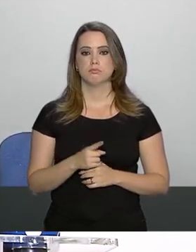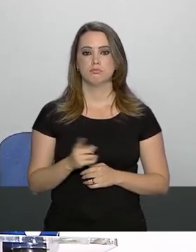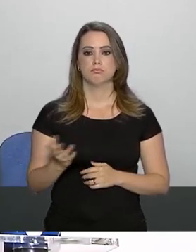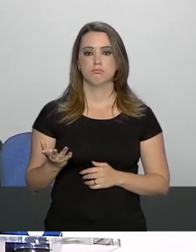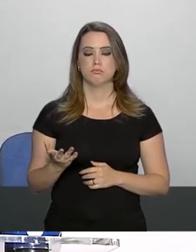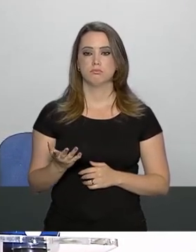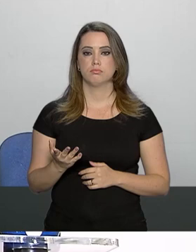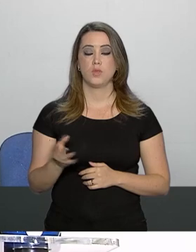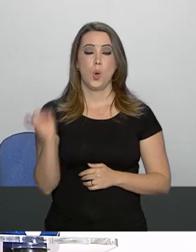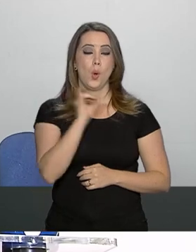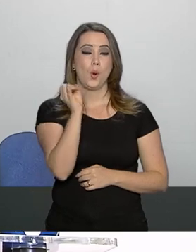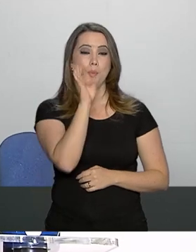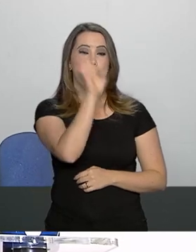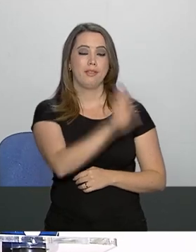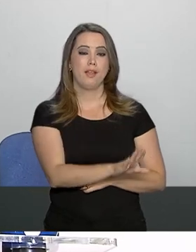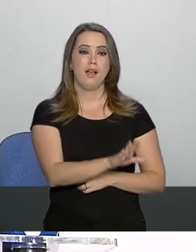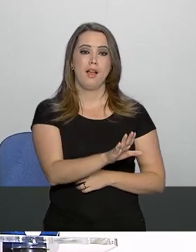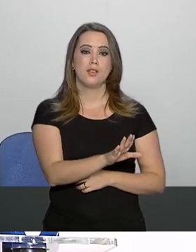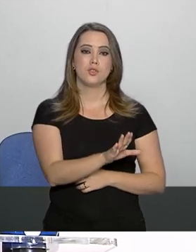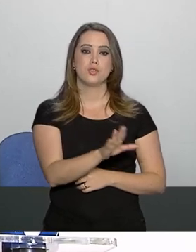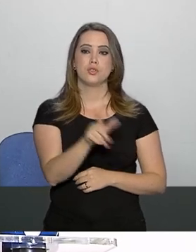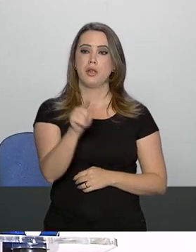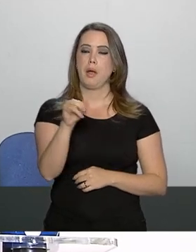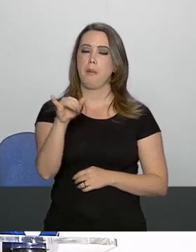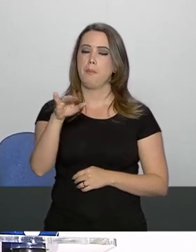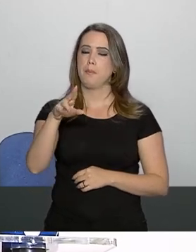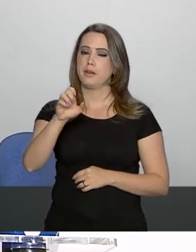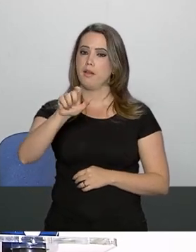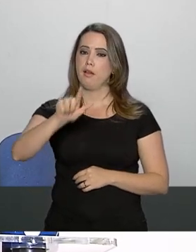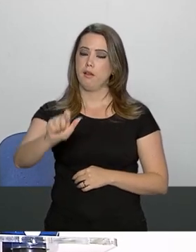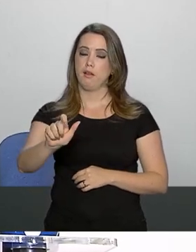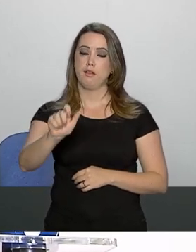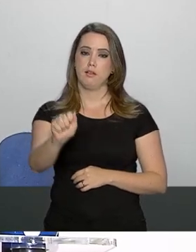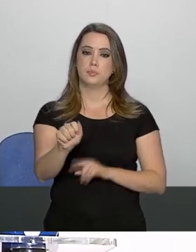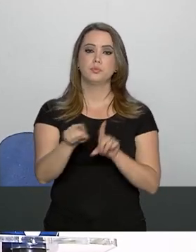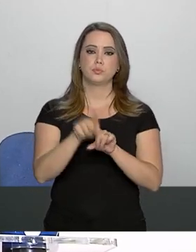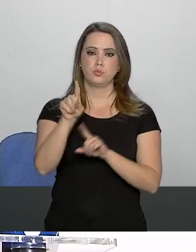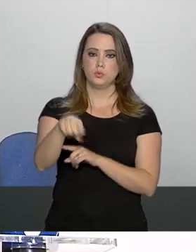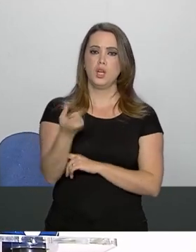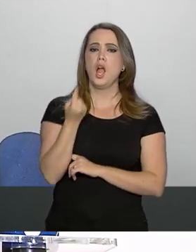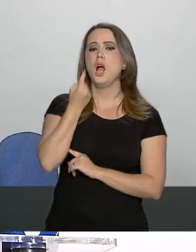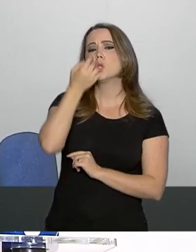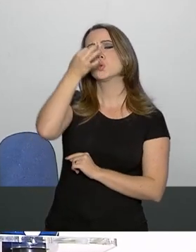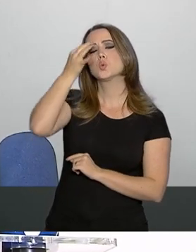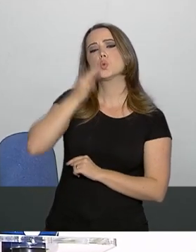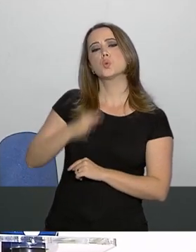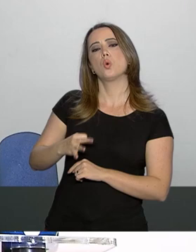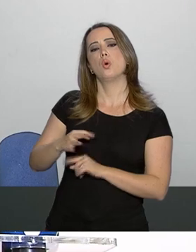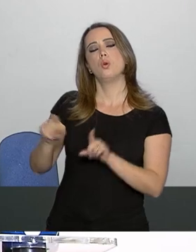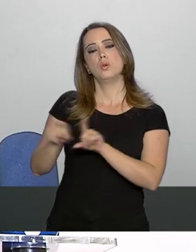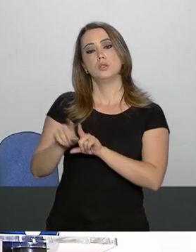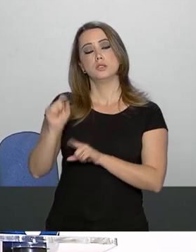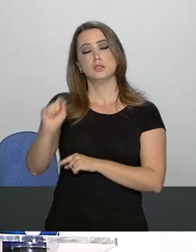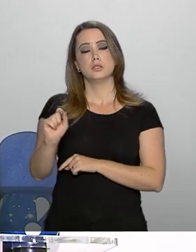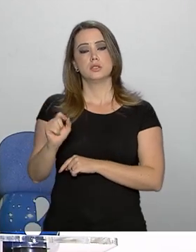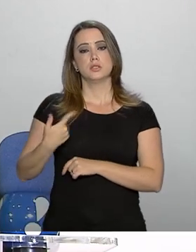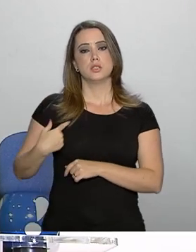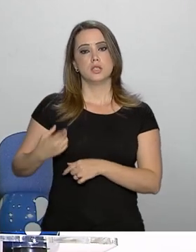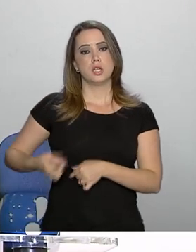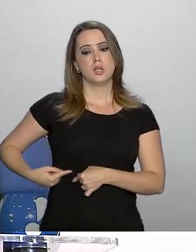Boa tarde, Gabriela Brige, da Globo News. A sonda nasogástrica e o dreno continuam retirando líquidos. Como é que está